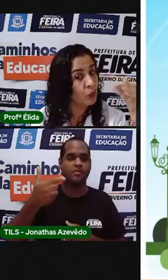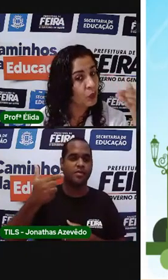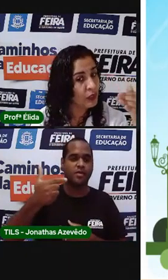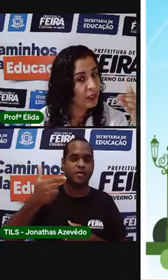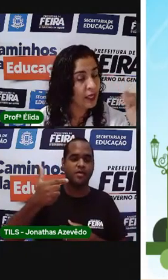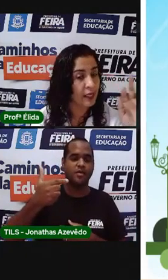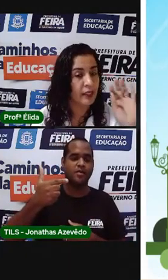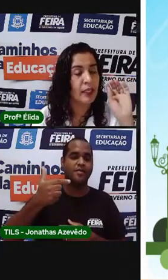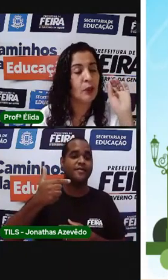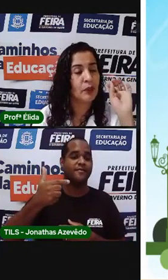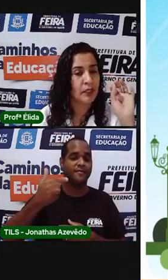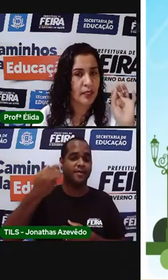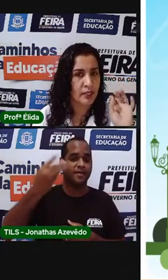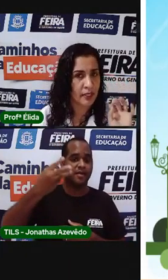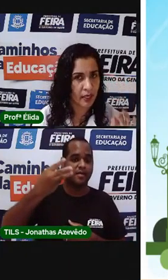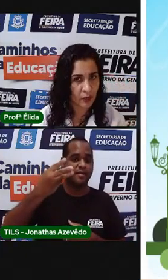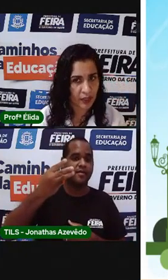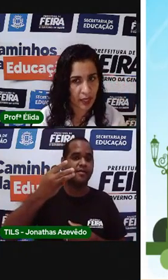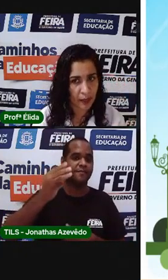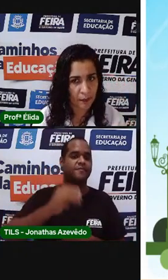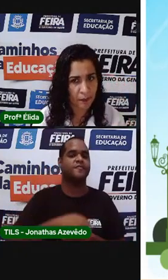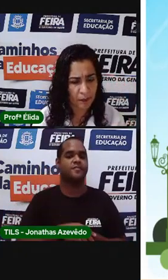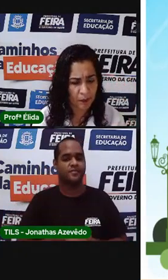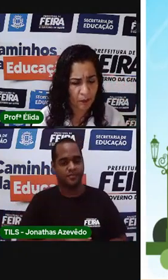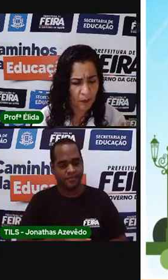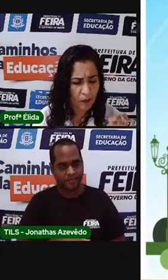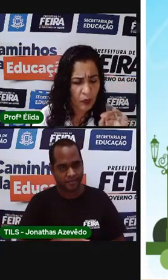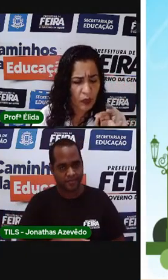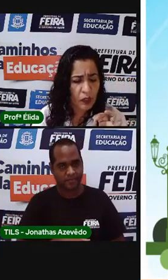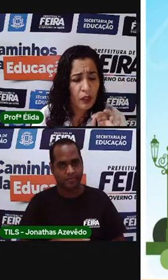segundo andar e o terceiro andar.